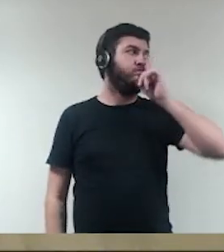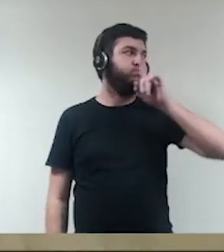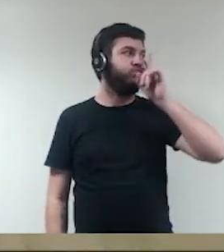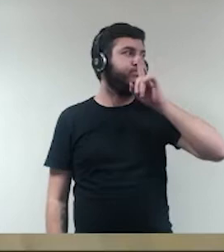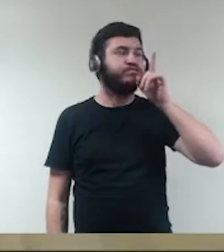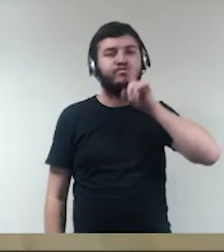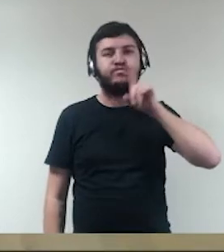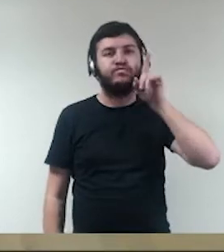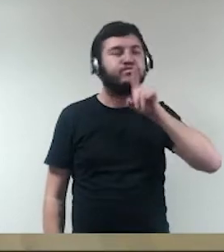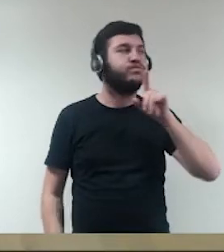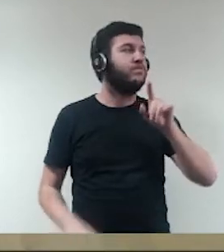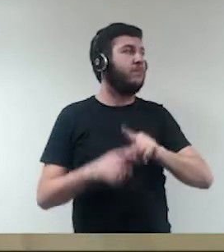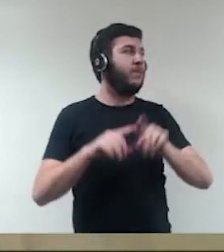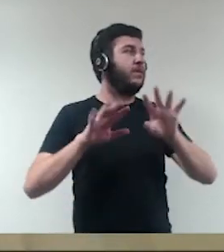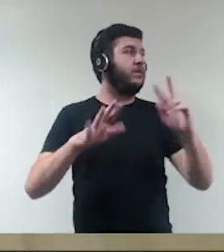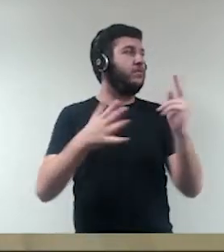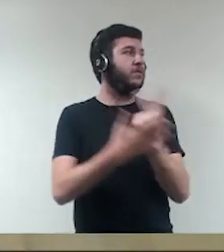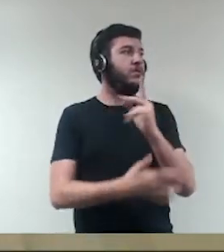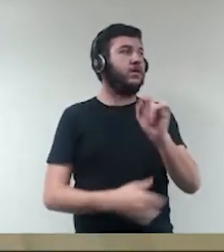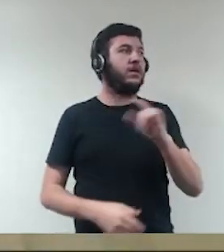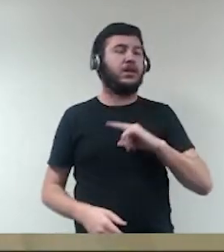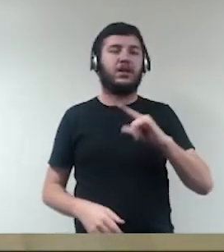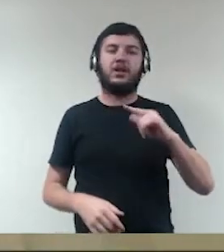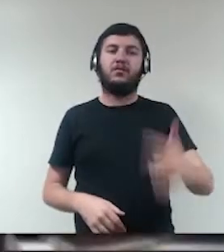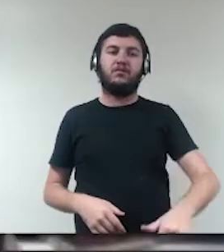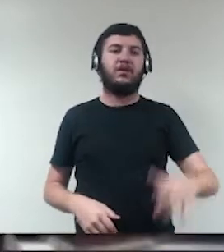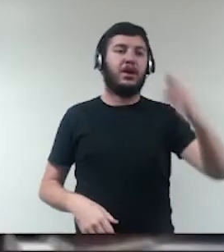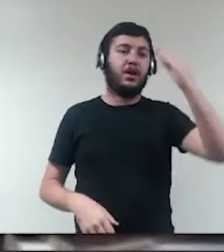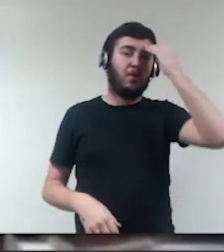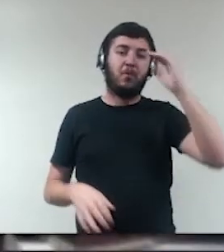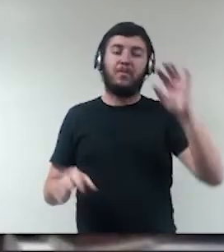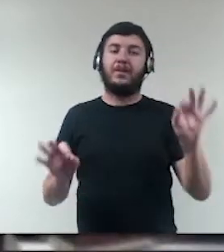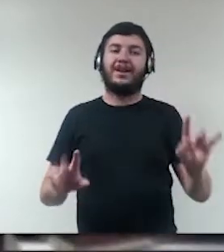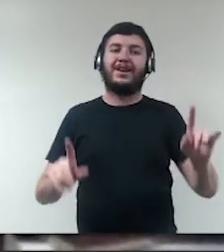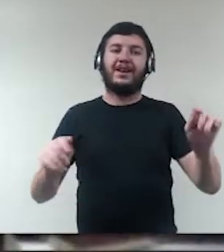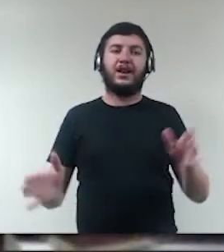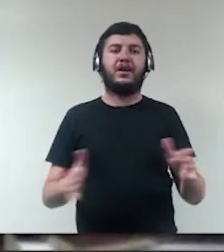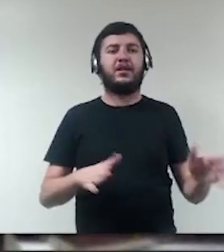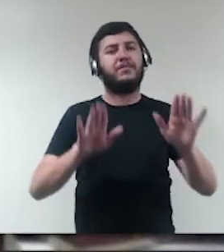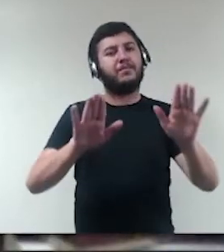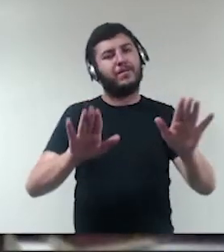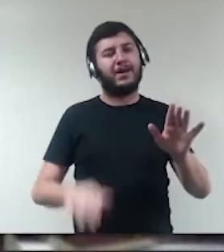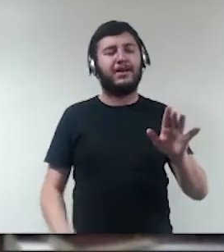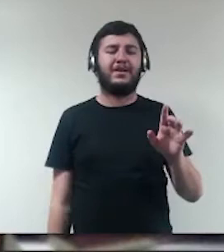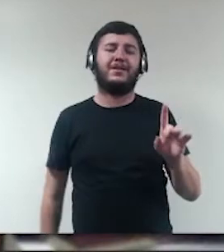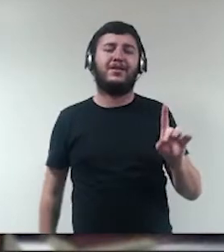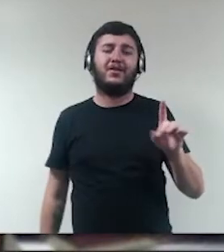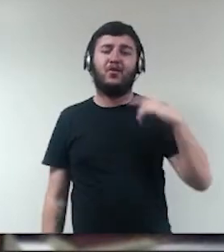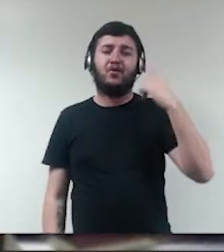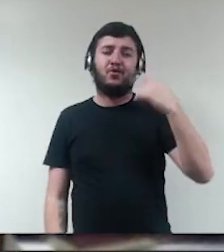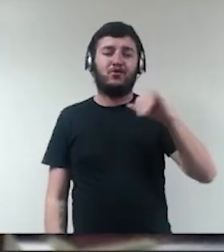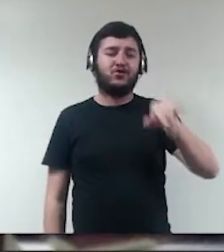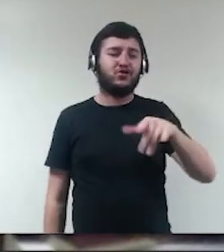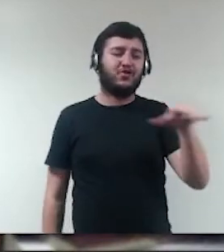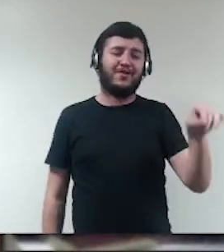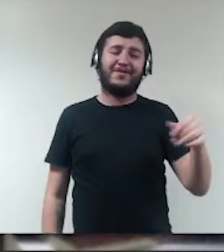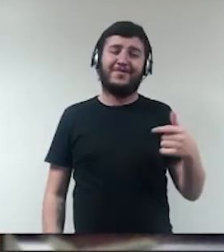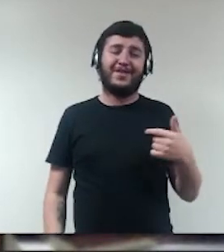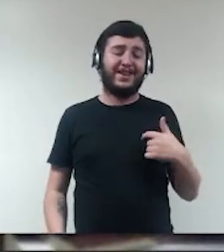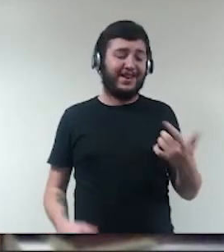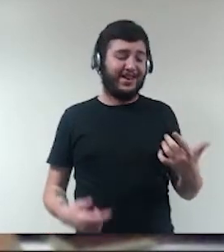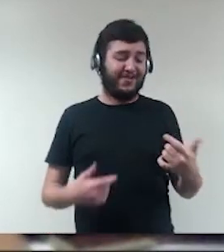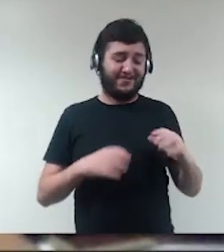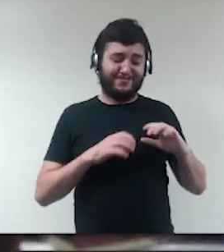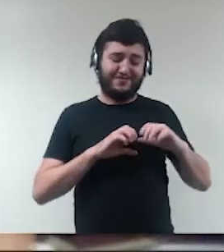não prever a possibilidade da culpa. Doutor João, eu estou com dor no coração, mas aí, se o senhor puder ir concluindo, caminhando para